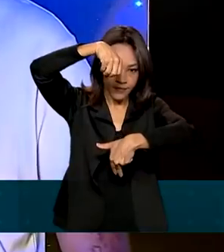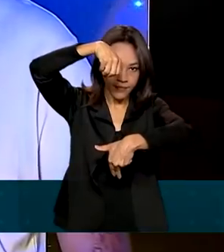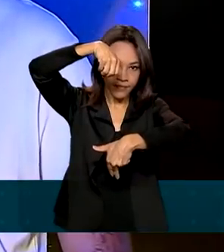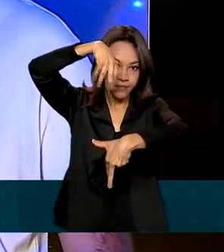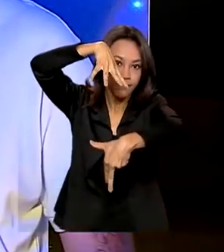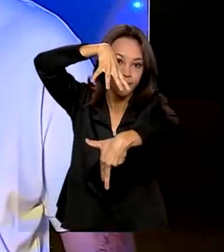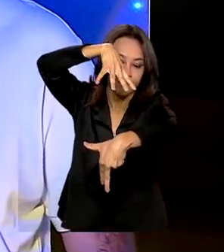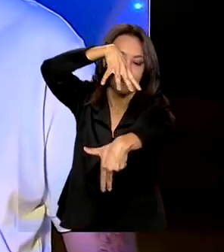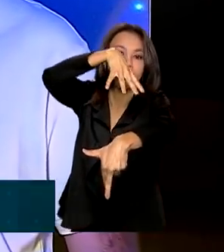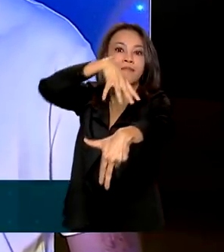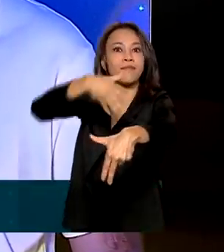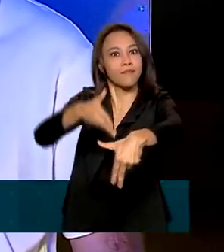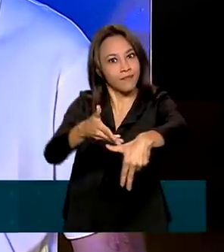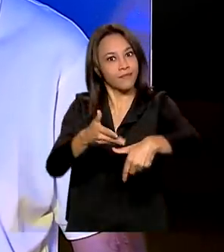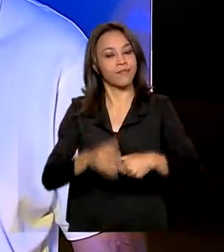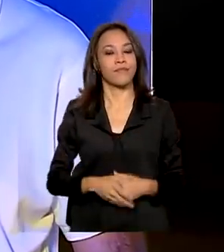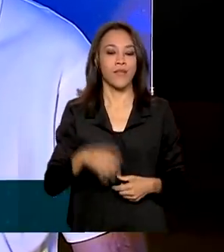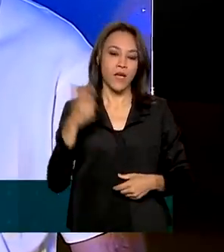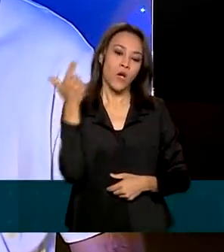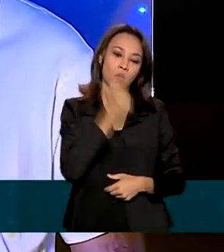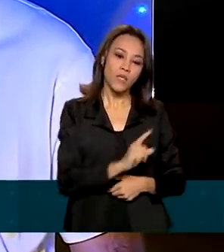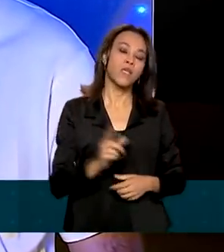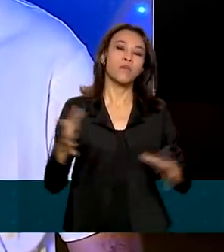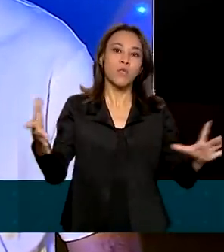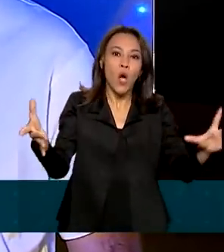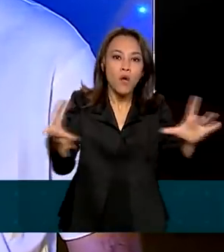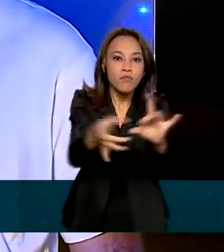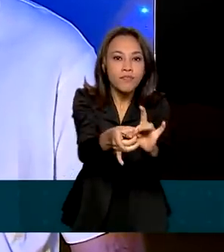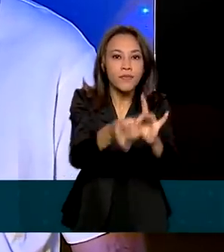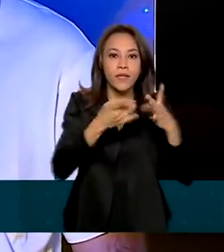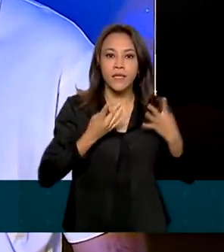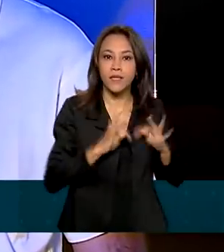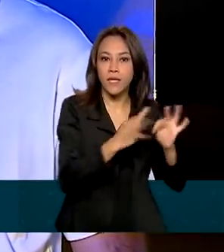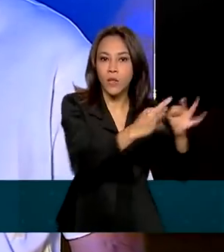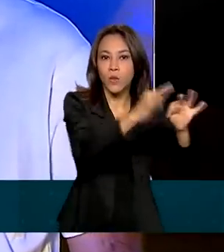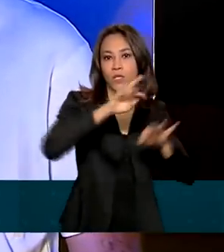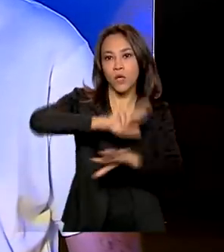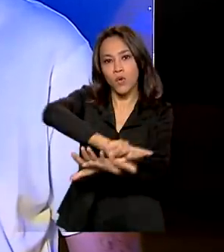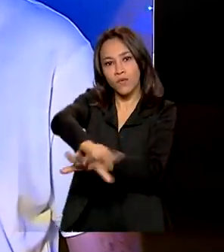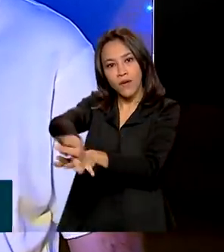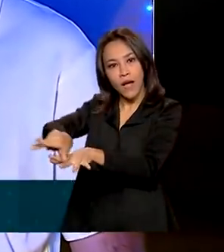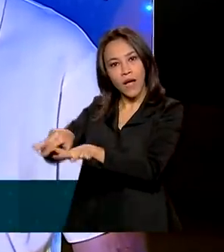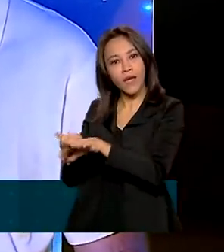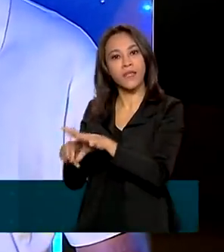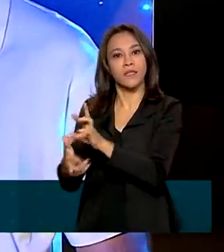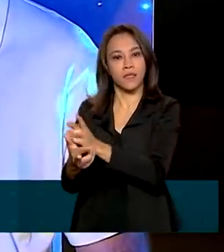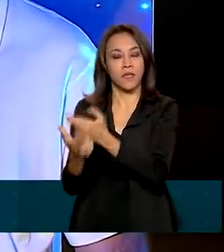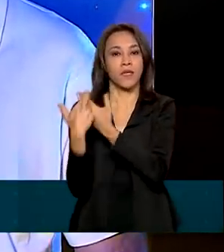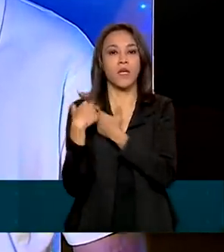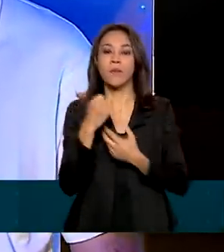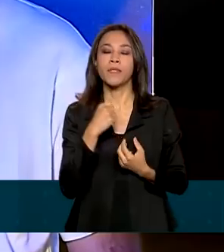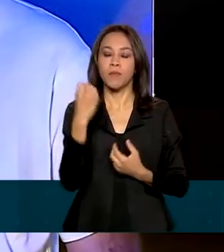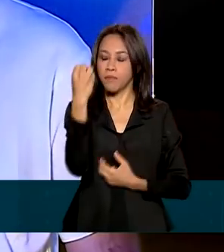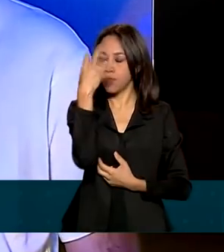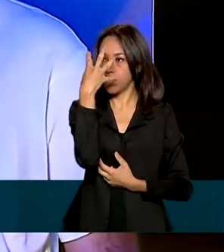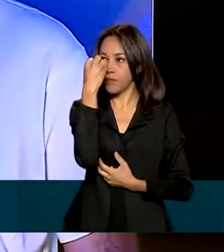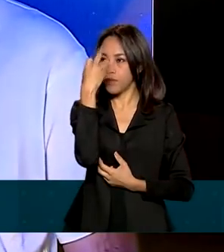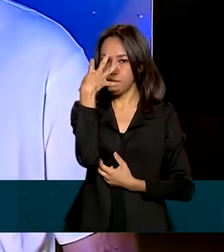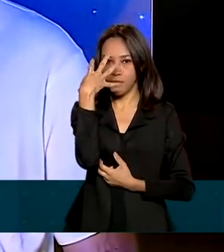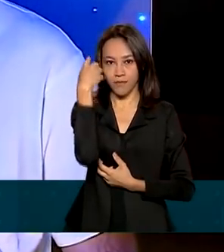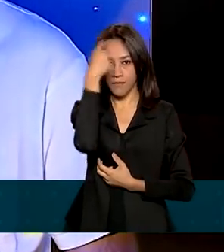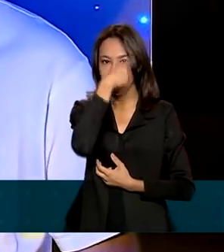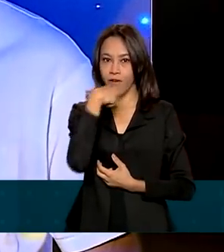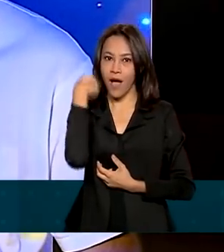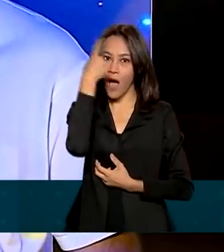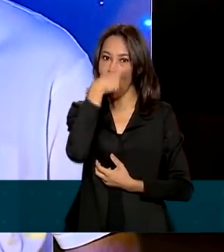A gente consegue agregar tecnologias multifunções dentro da luminária, tais como reconhecimento facial de pessoas que